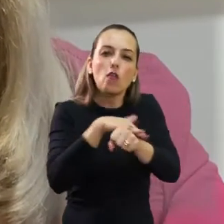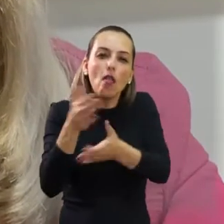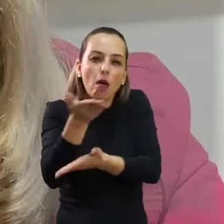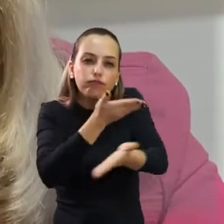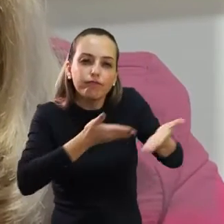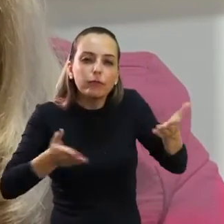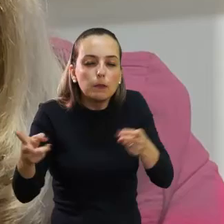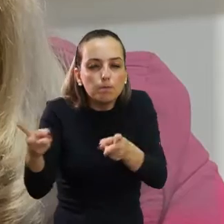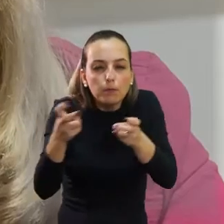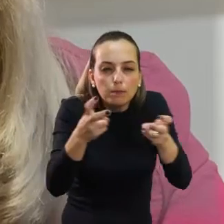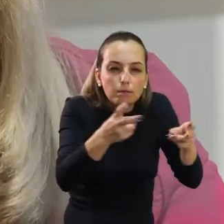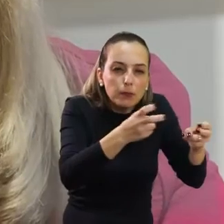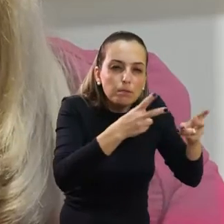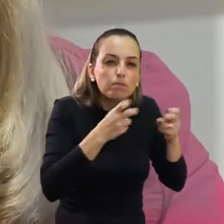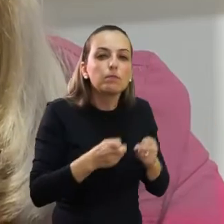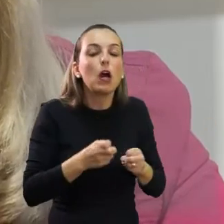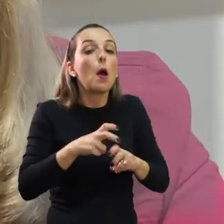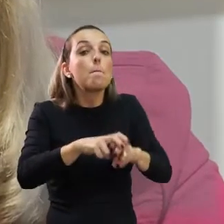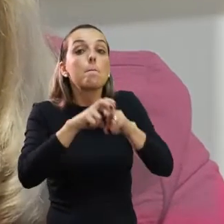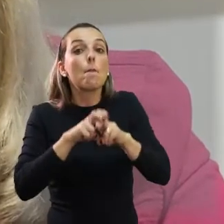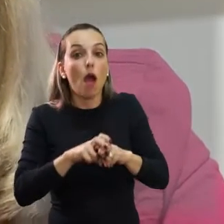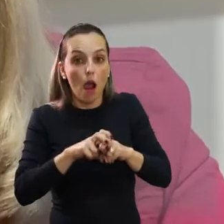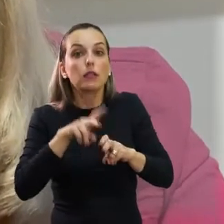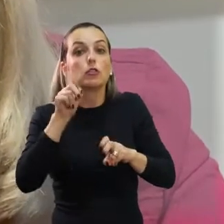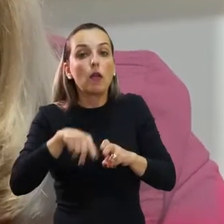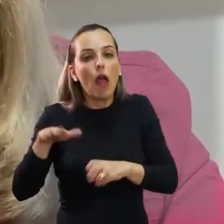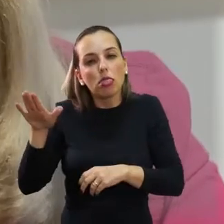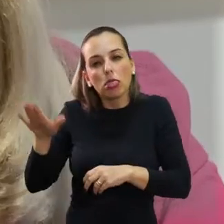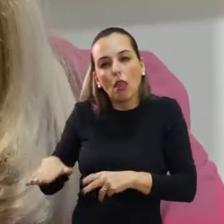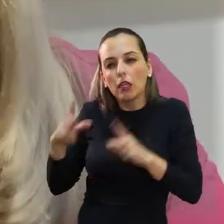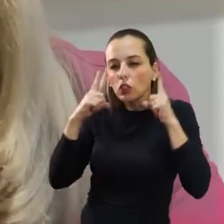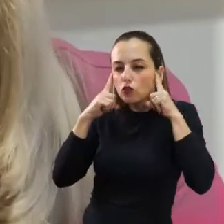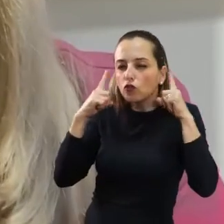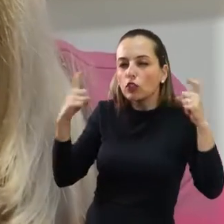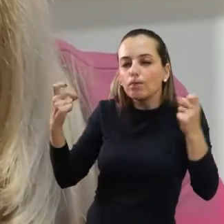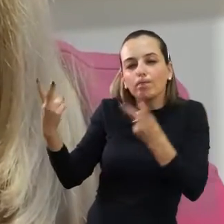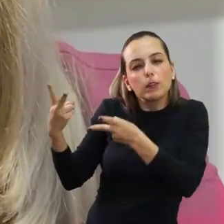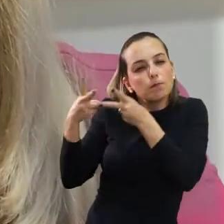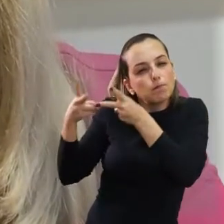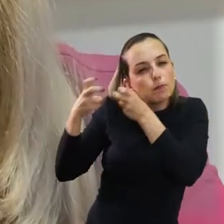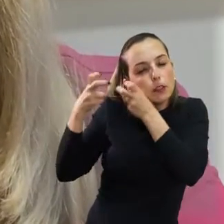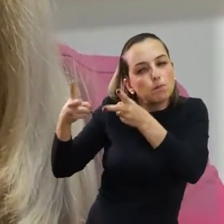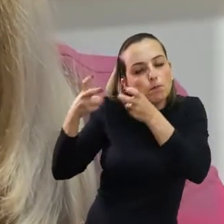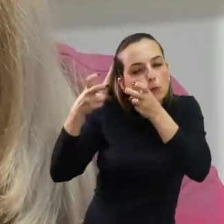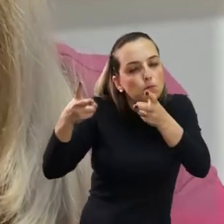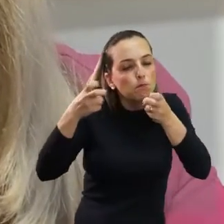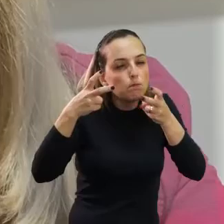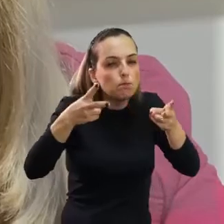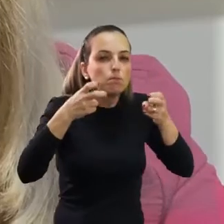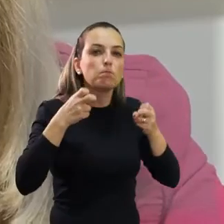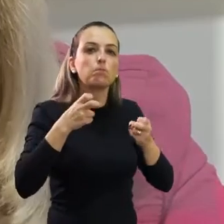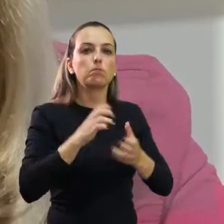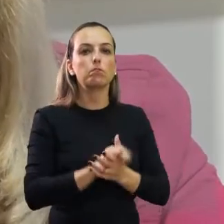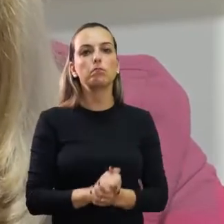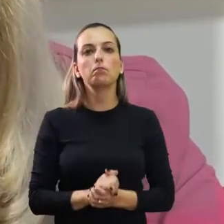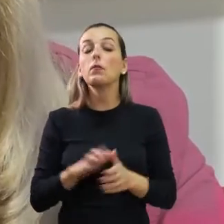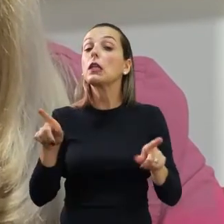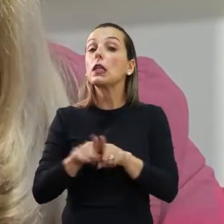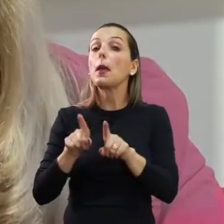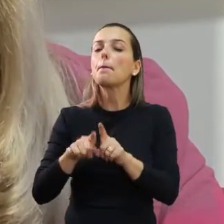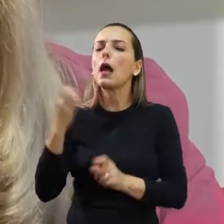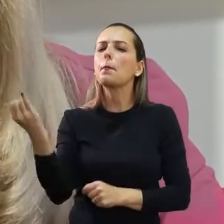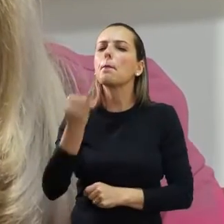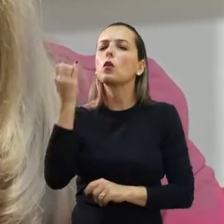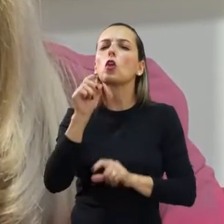muito a criança a desenvolver a atenção e a discriminação auditiva. Eu acho muito importante também garantir uma socialização virtual